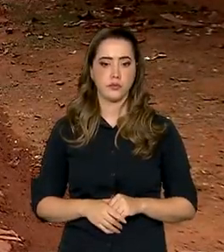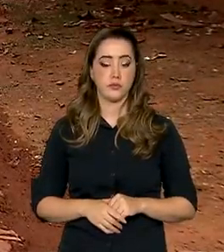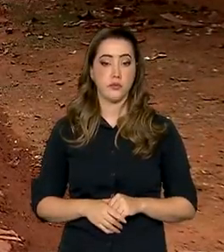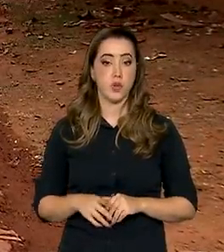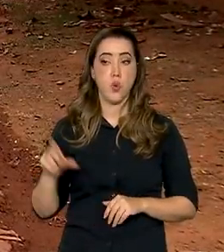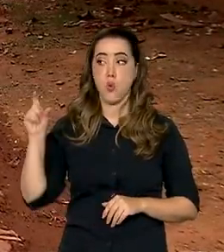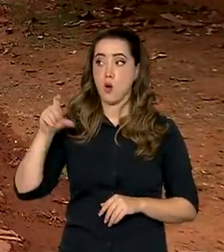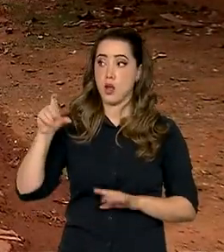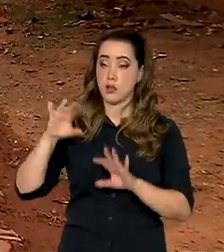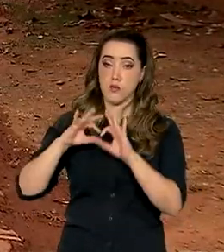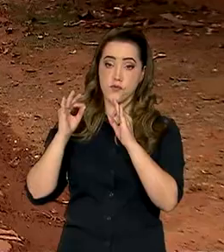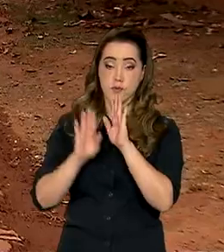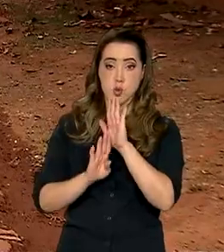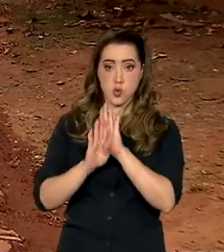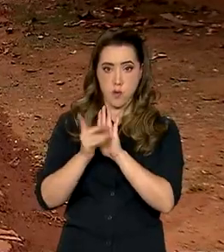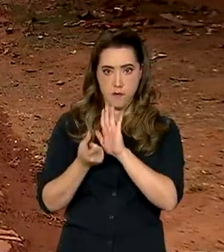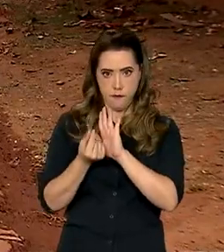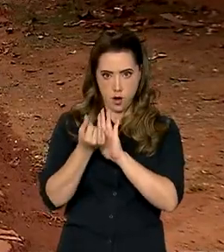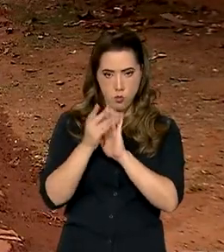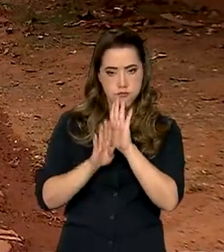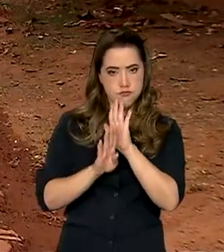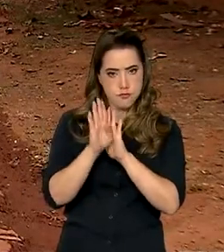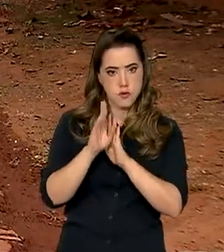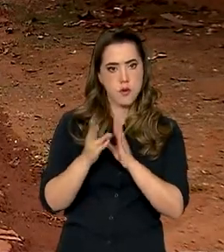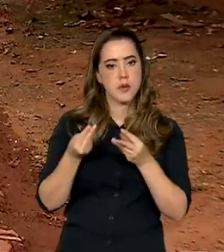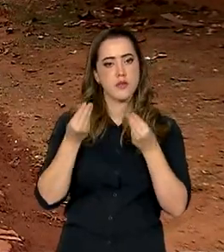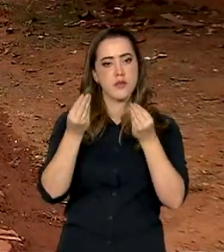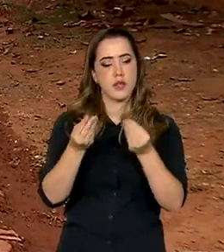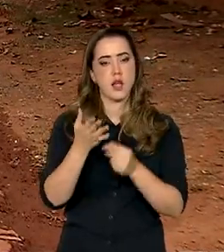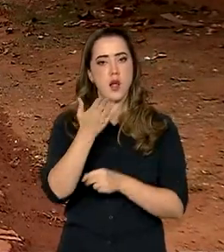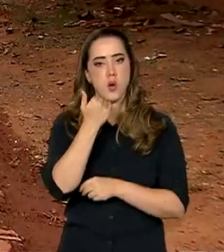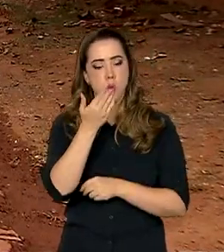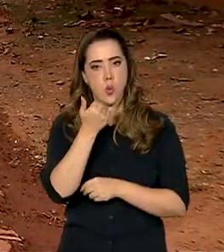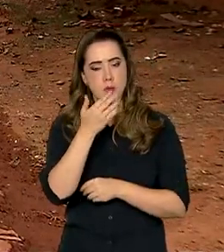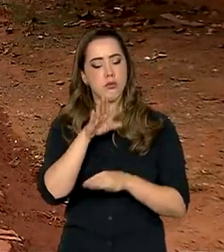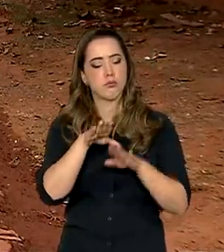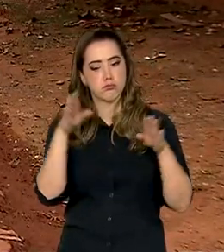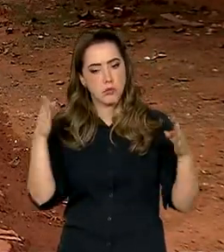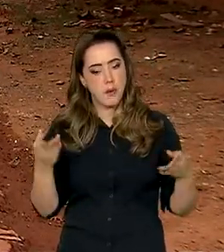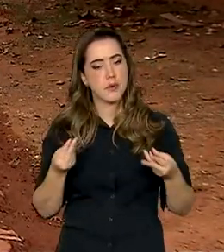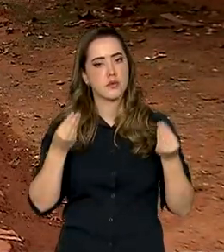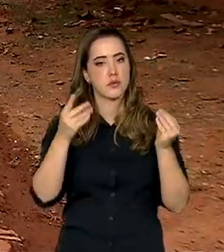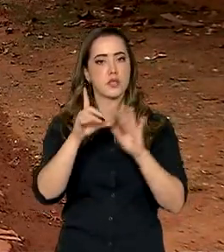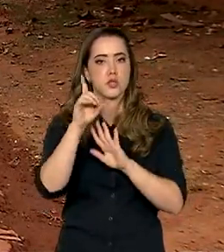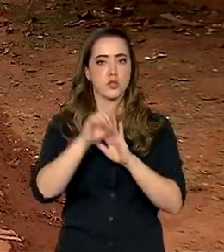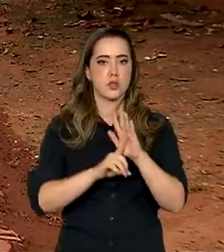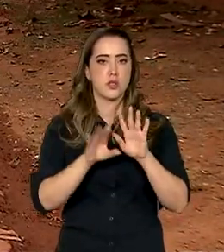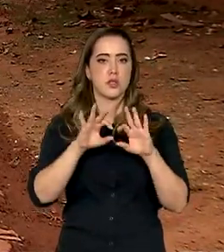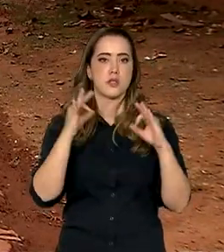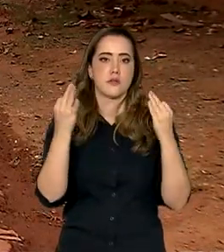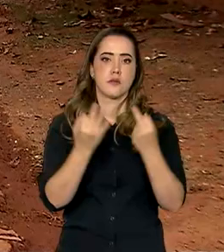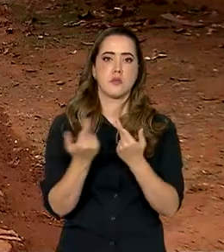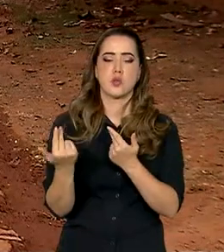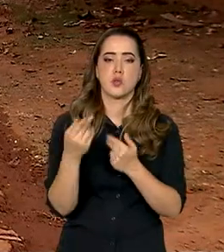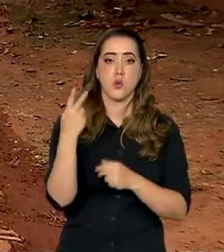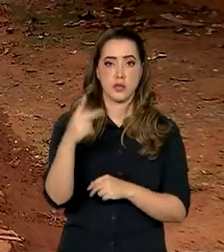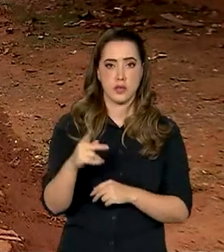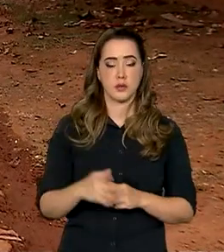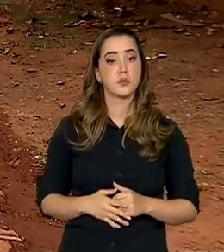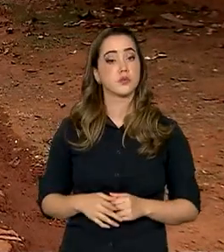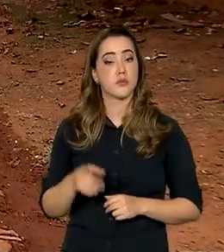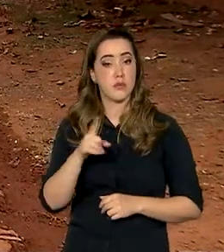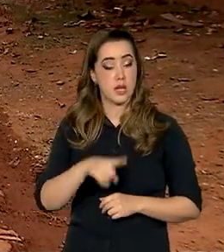Família veio justamente para garantir comida na mesa e mais dignidade a famílias como a da Maria José.